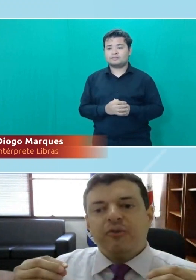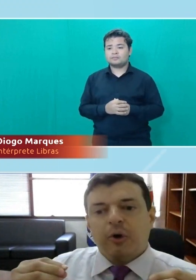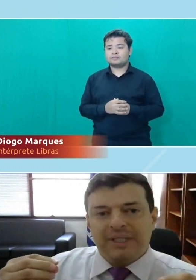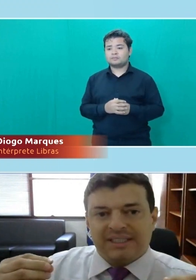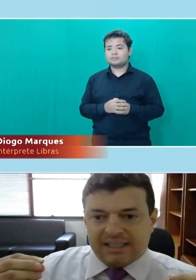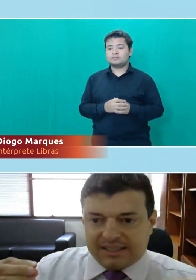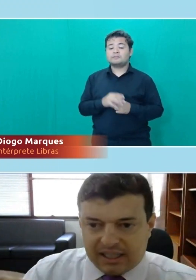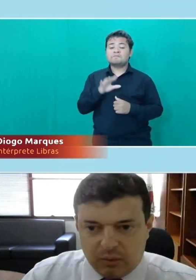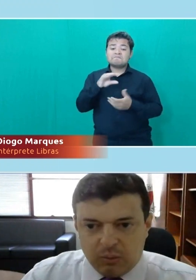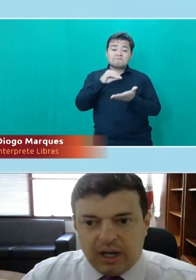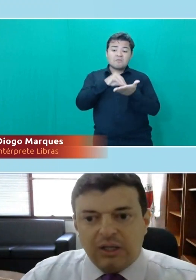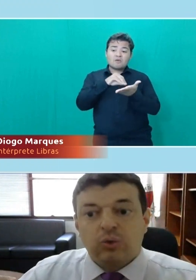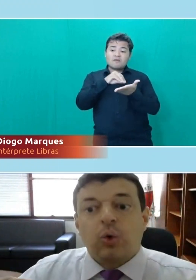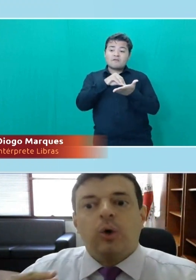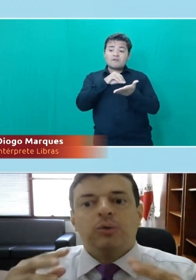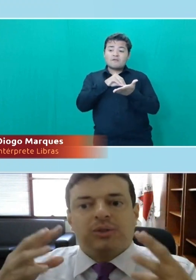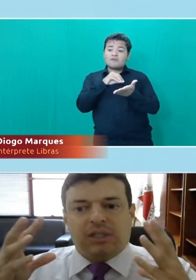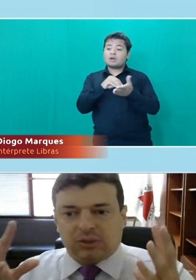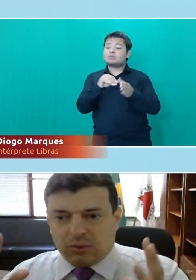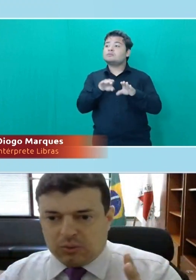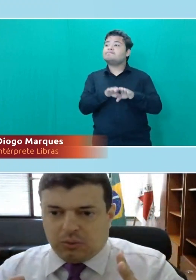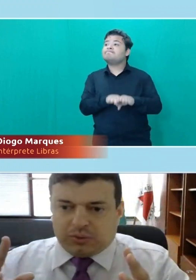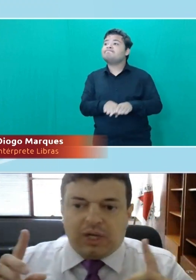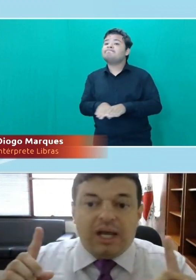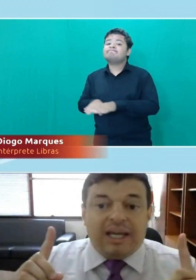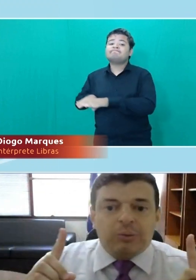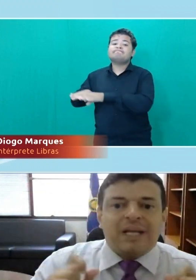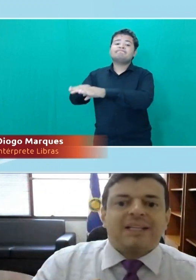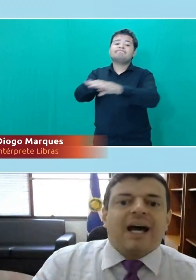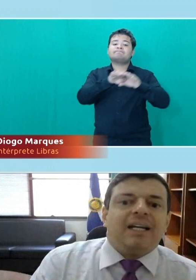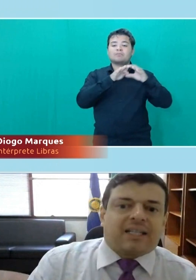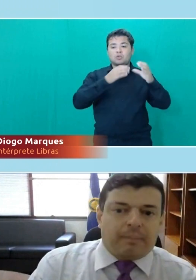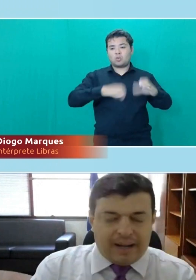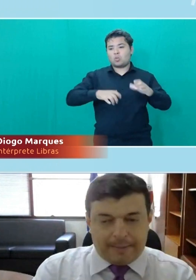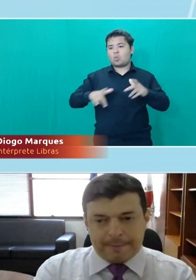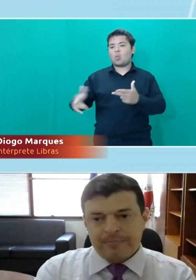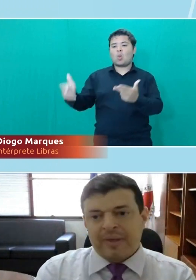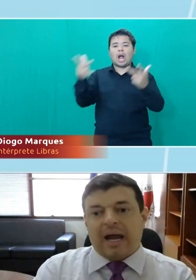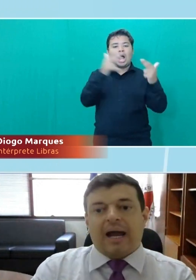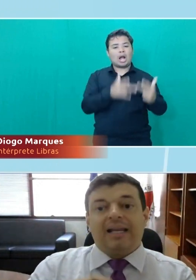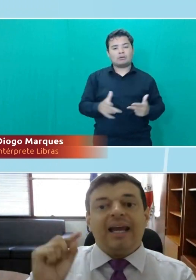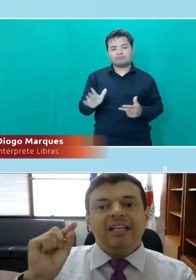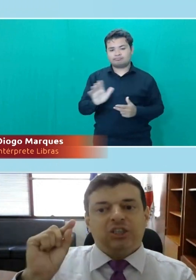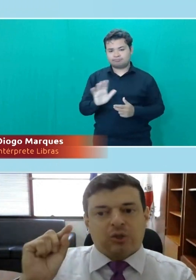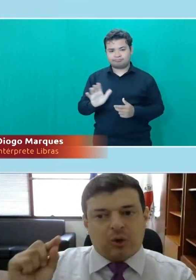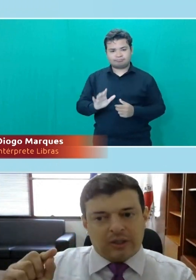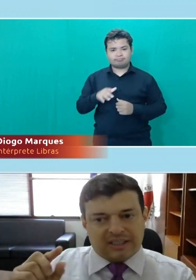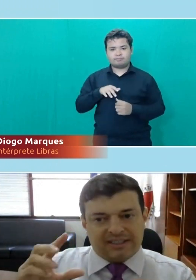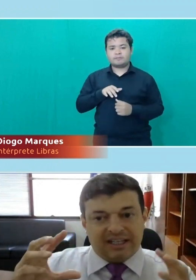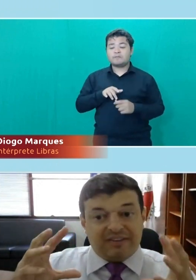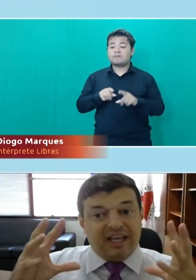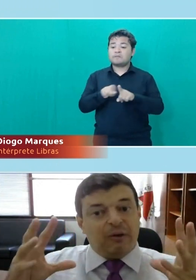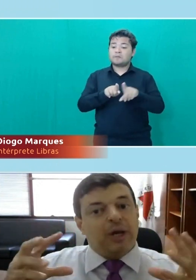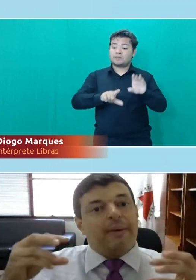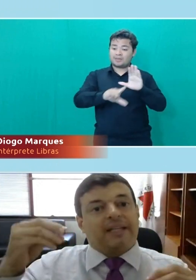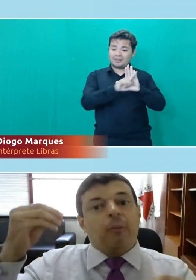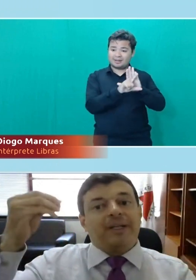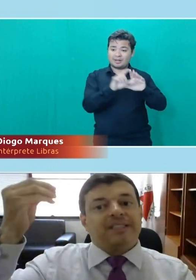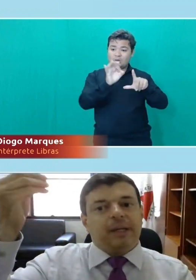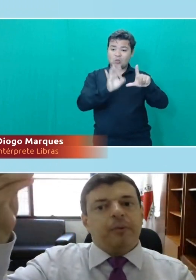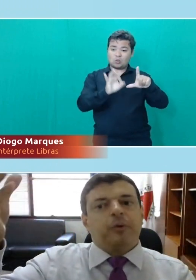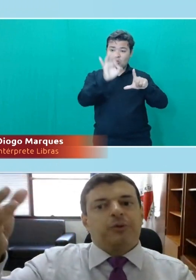uniformização em todos esses concursos. E há um detalhe também. A lei de cotas, ela vem